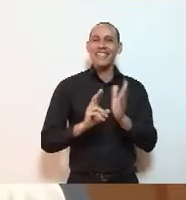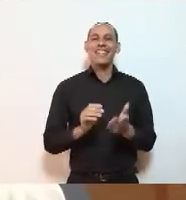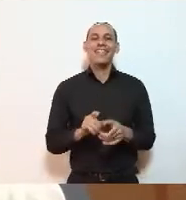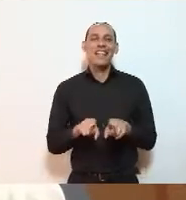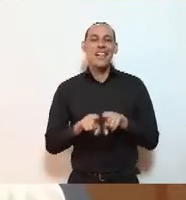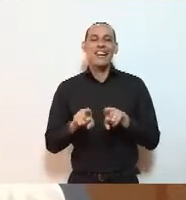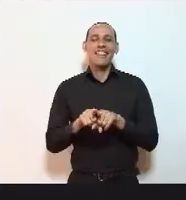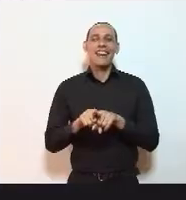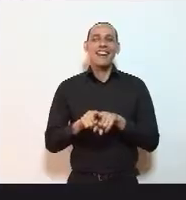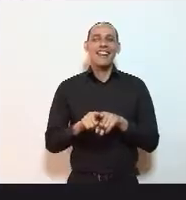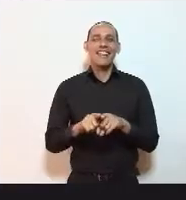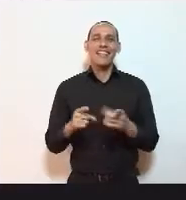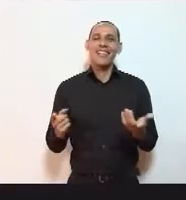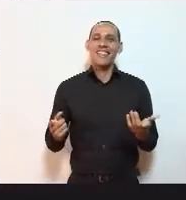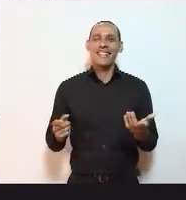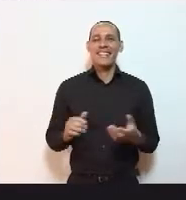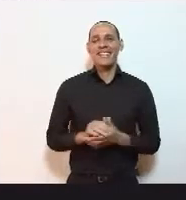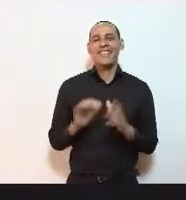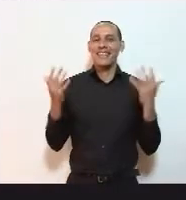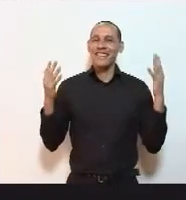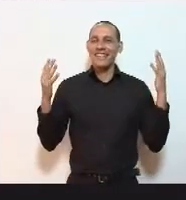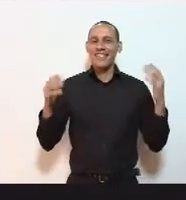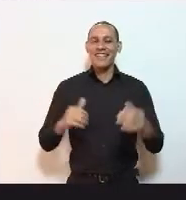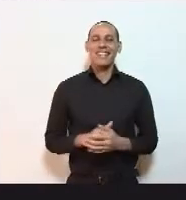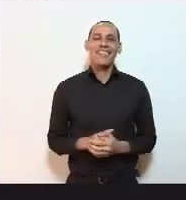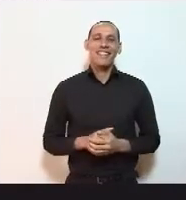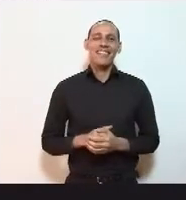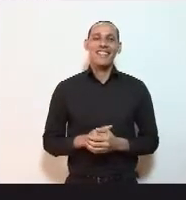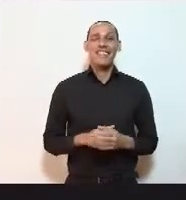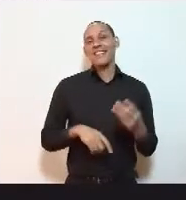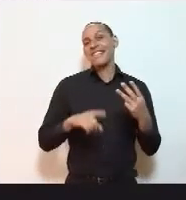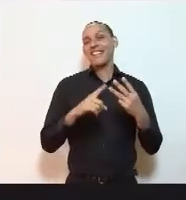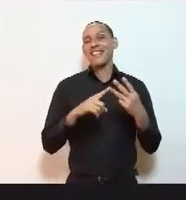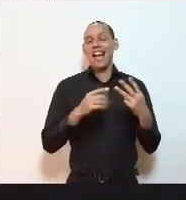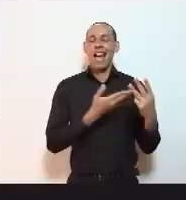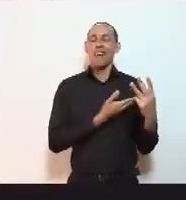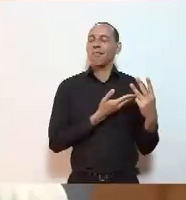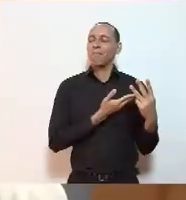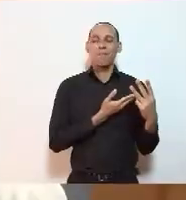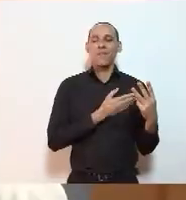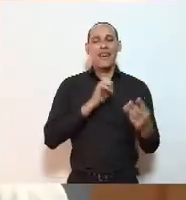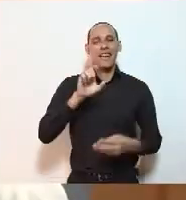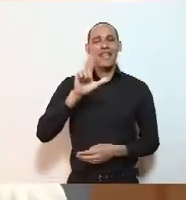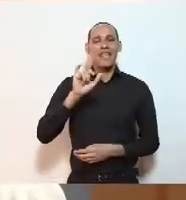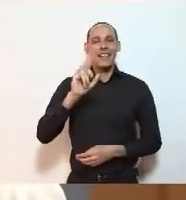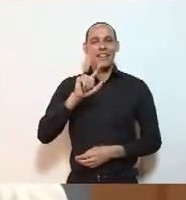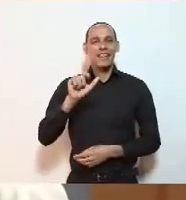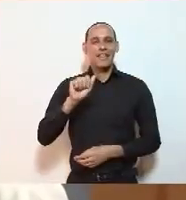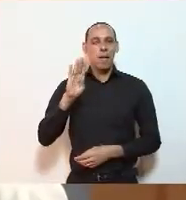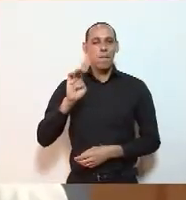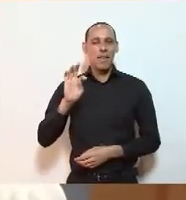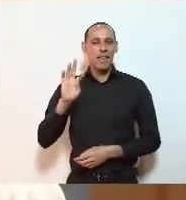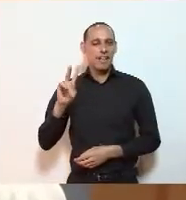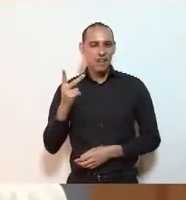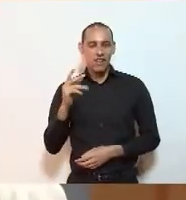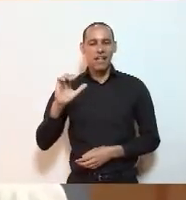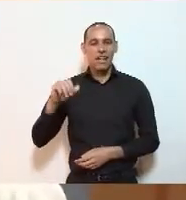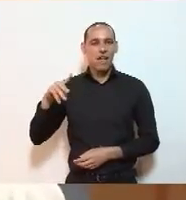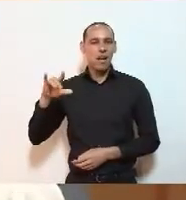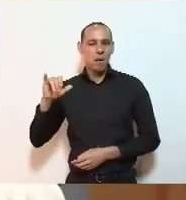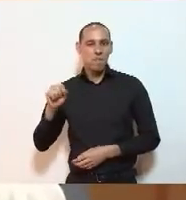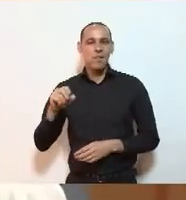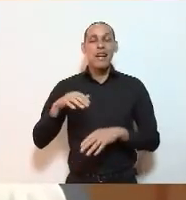Conselho Superior, a querida amiga Elisabeth Campos, da Rede CAP,